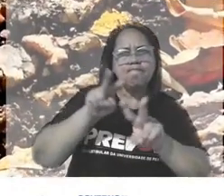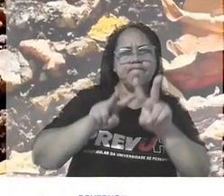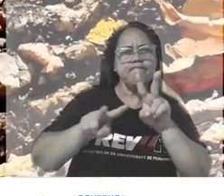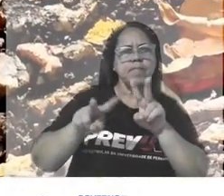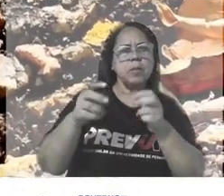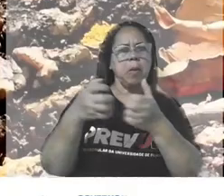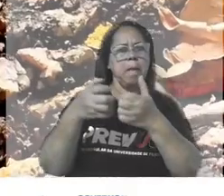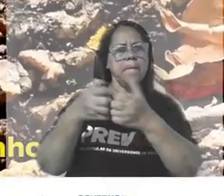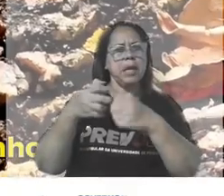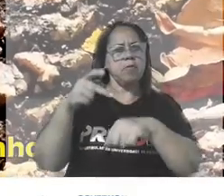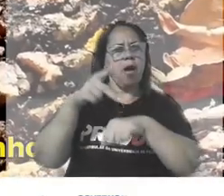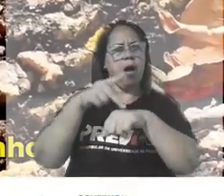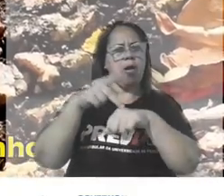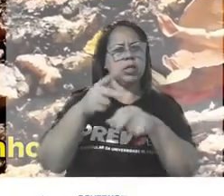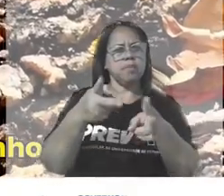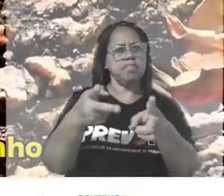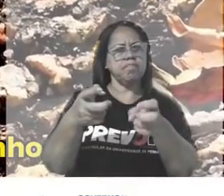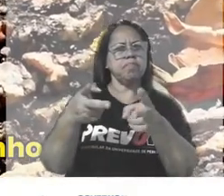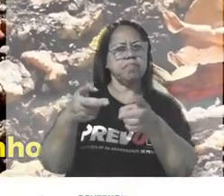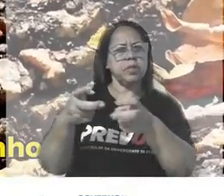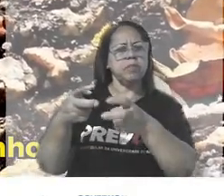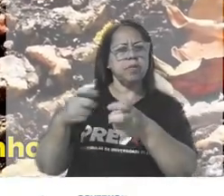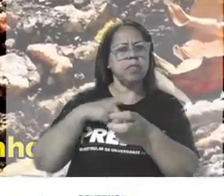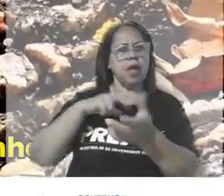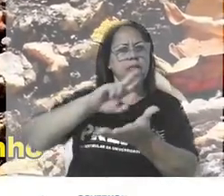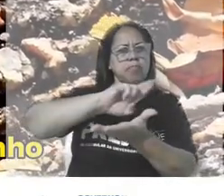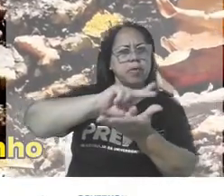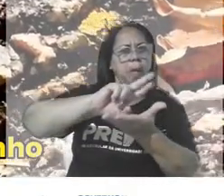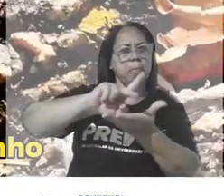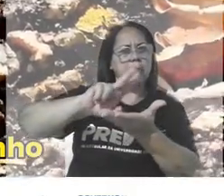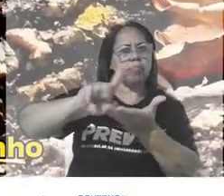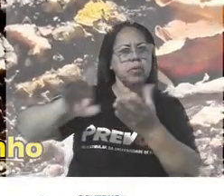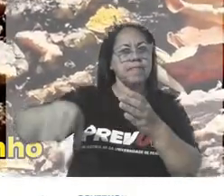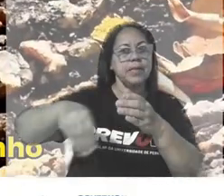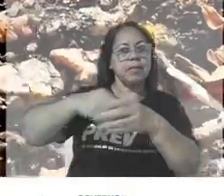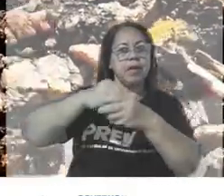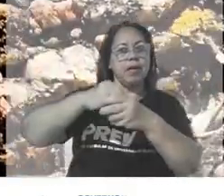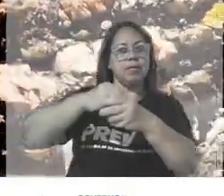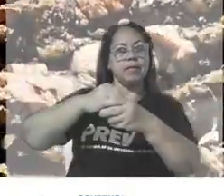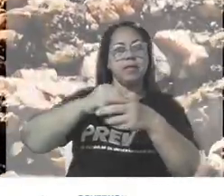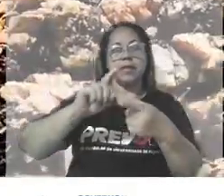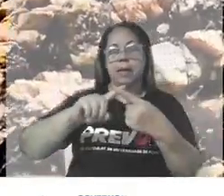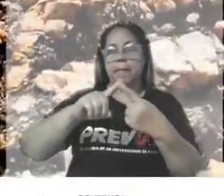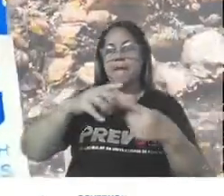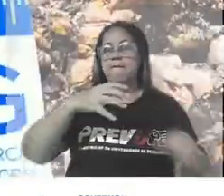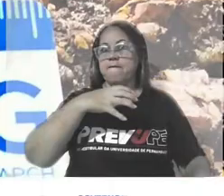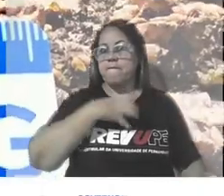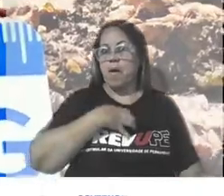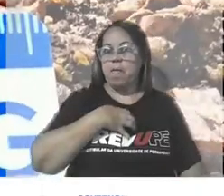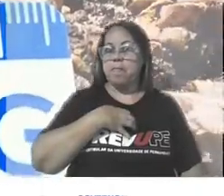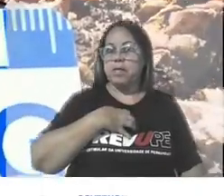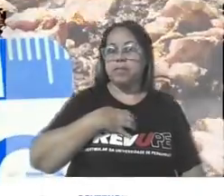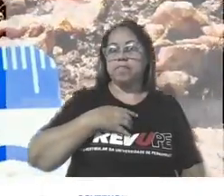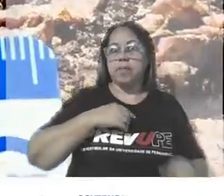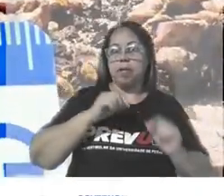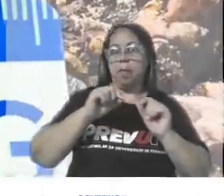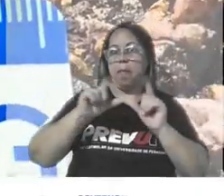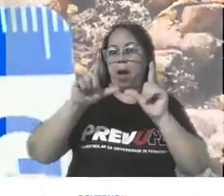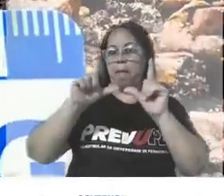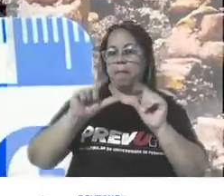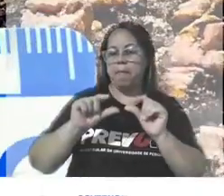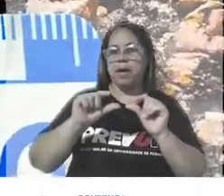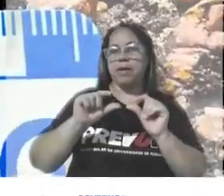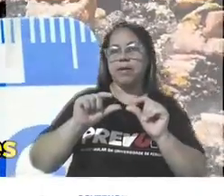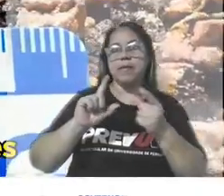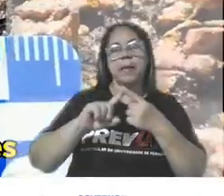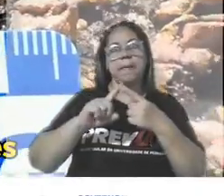gente consegue observar que ela é formada por diversos minerais de tamanho, formas e durezas diferentes. Essa